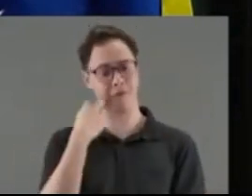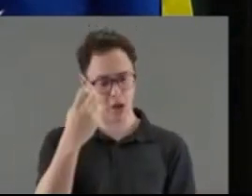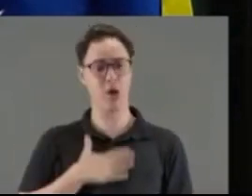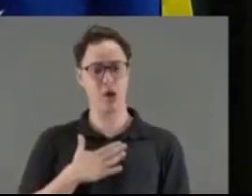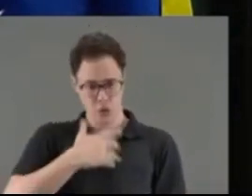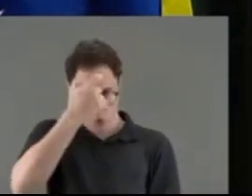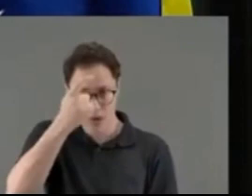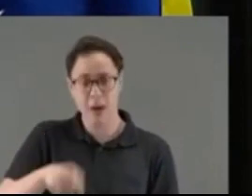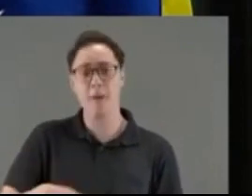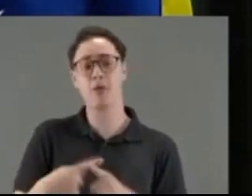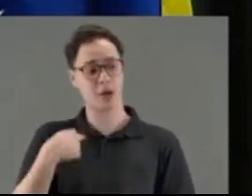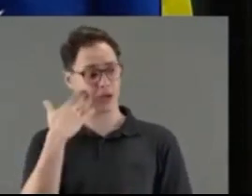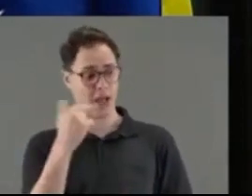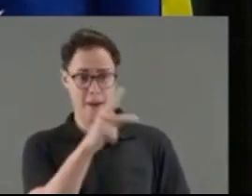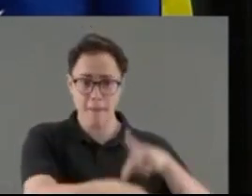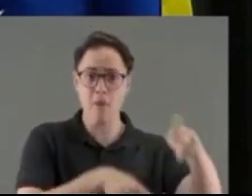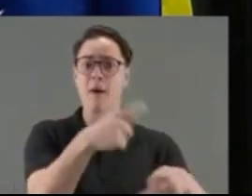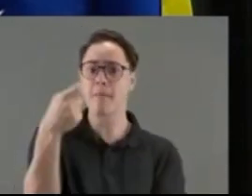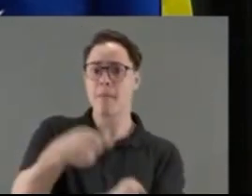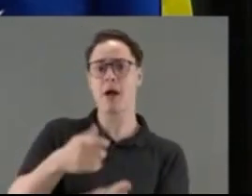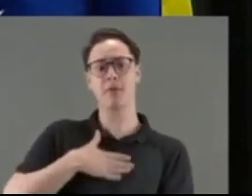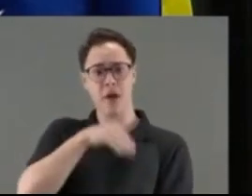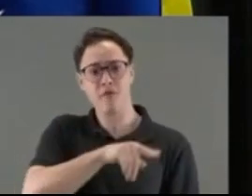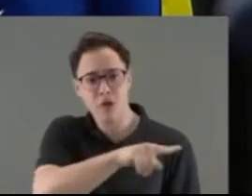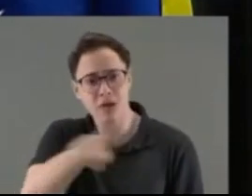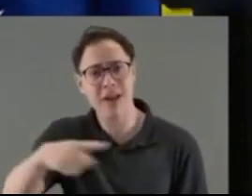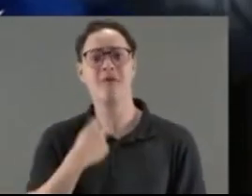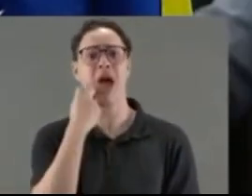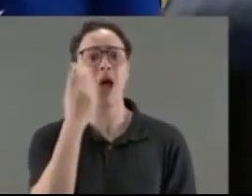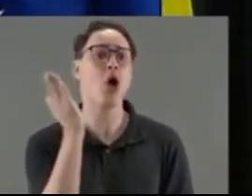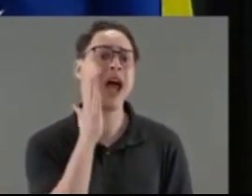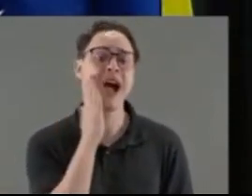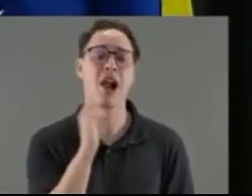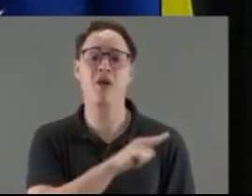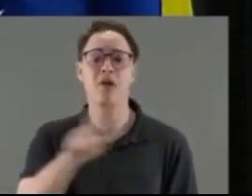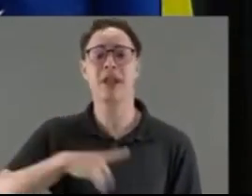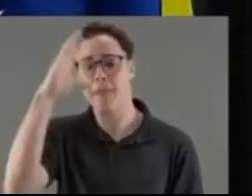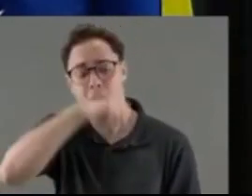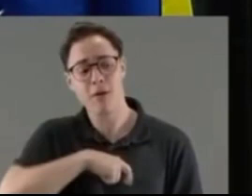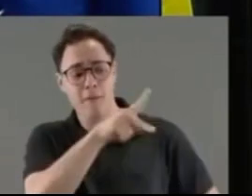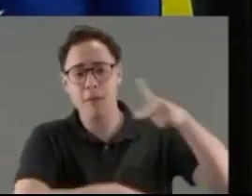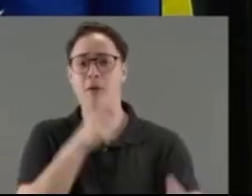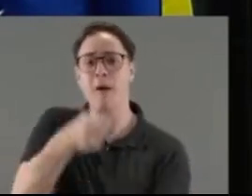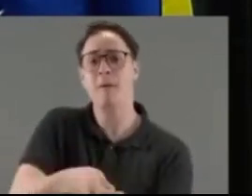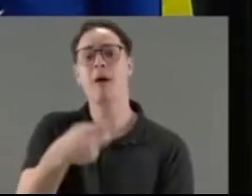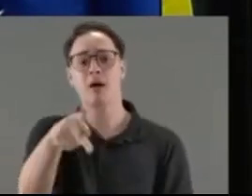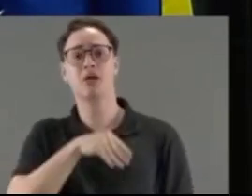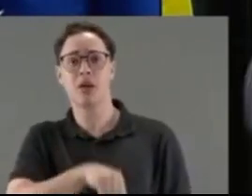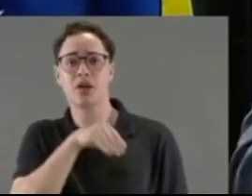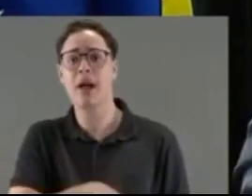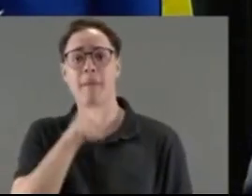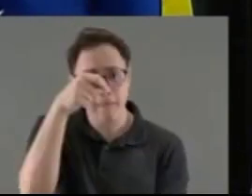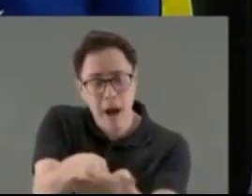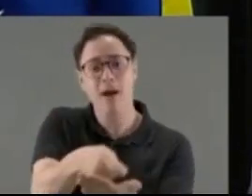Porque eu sei que eles também pagam o meu salário. Então vocês tomem vergonha na cara e aprendam a entender que o bolsonarista, o de direito, o conservador, eles